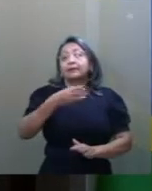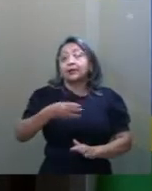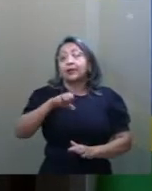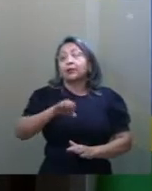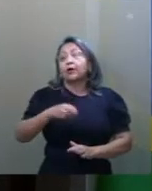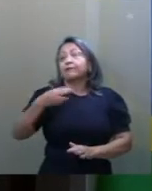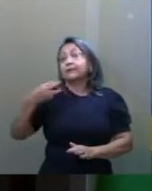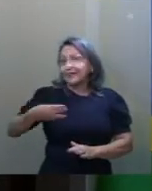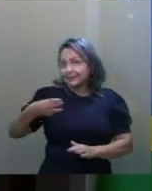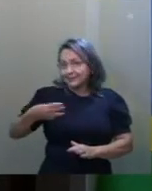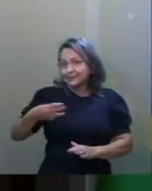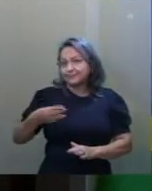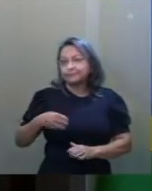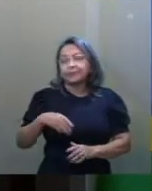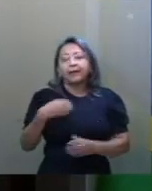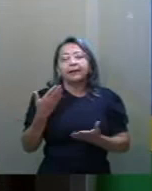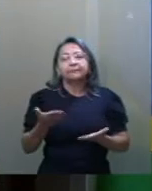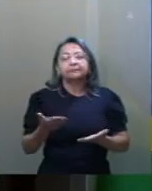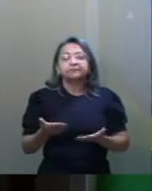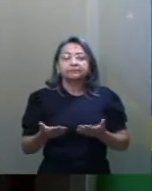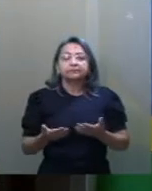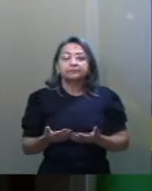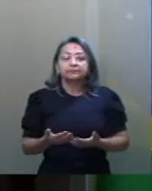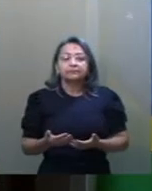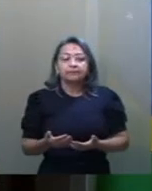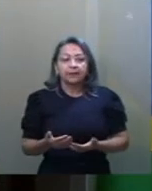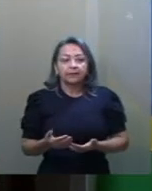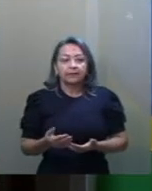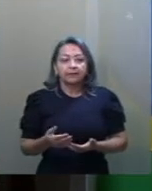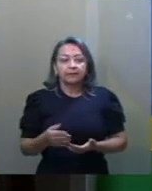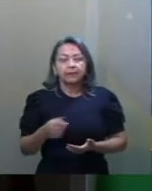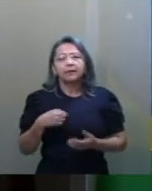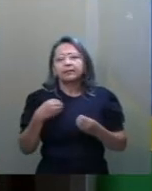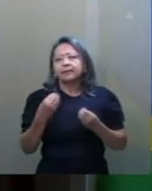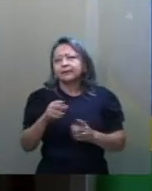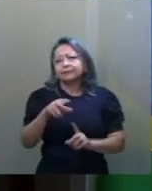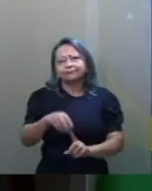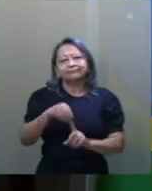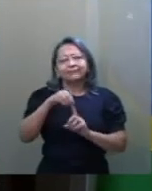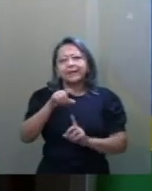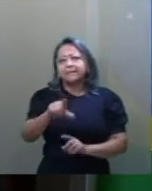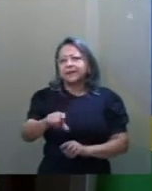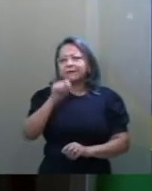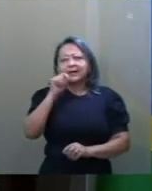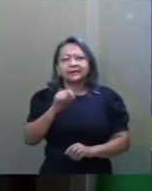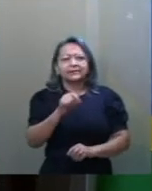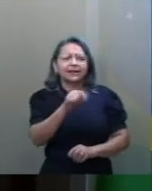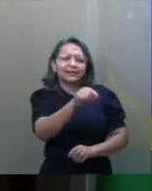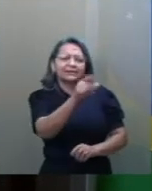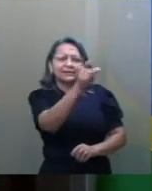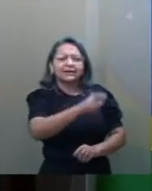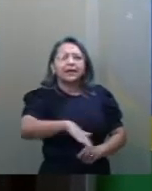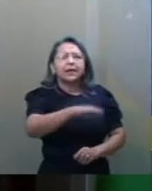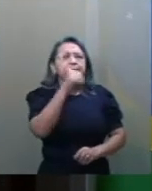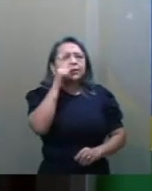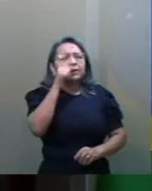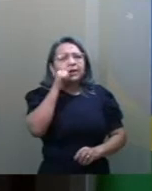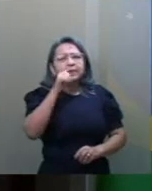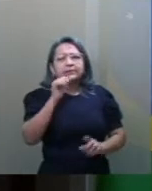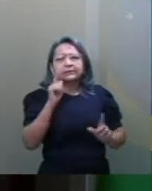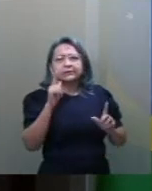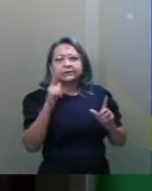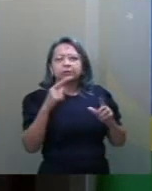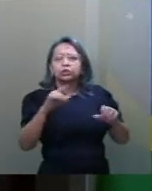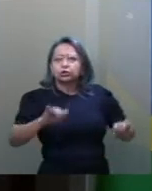para dar essa preferência às mulheres agredidas, dentro da lei